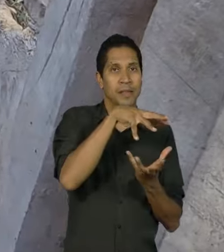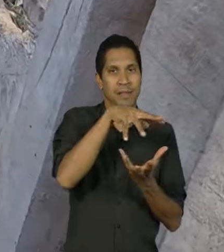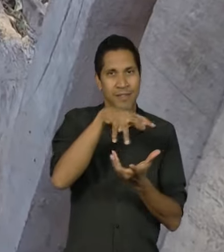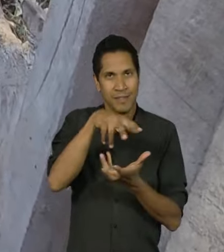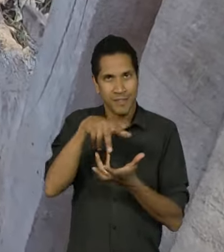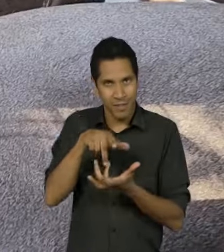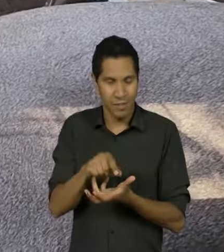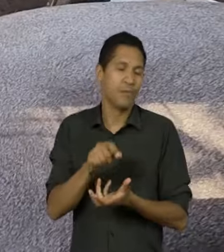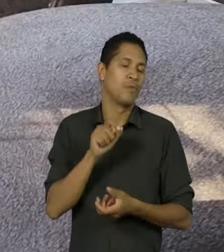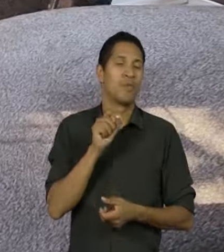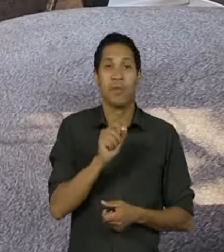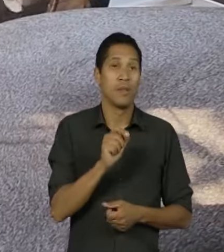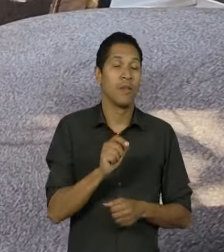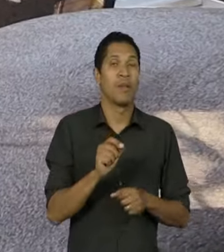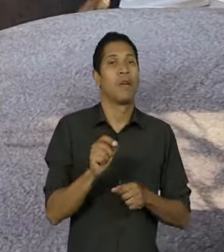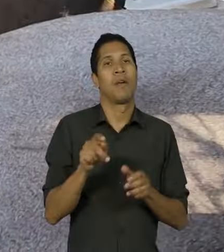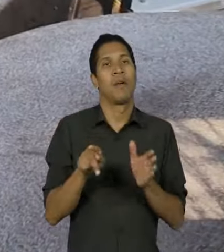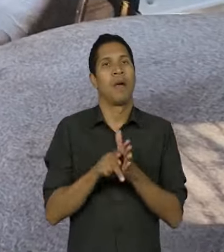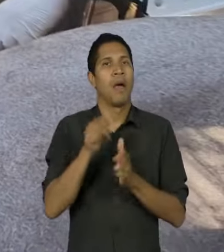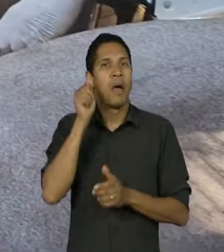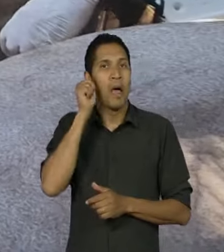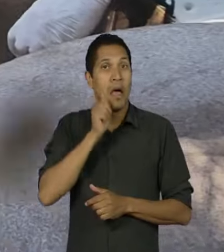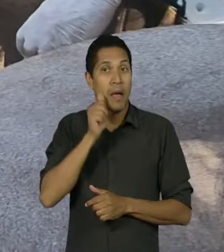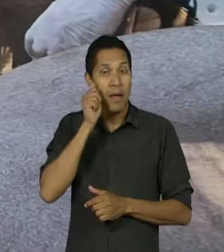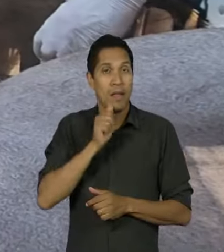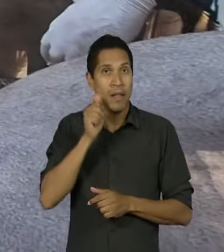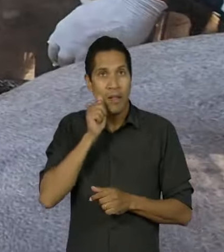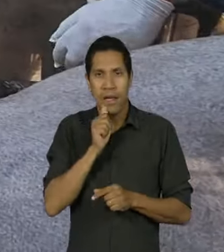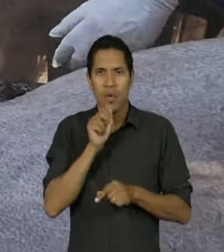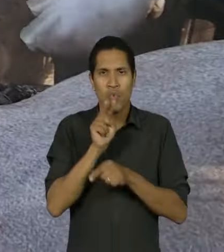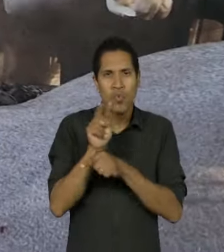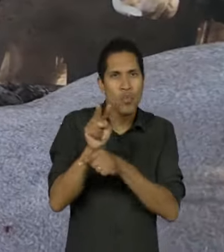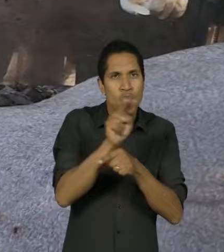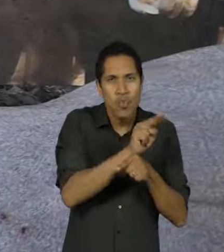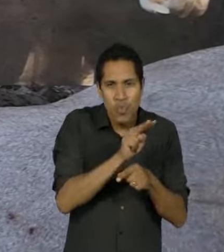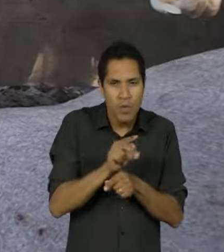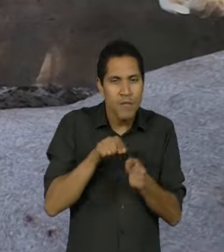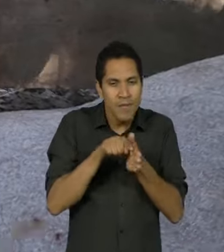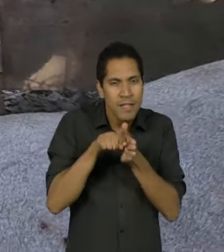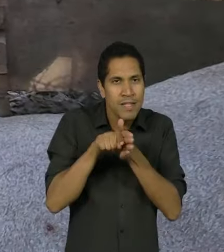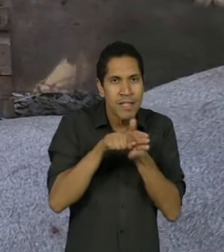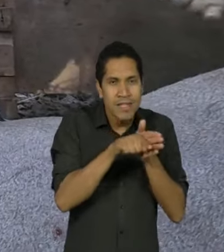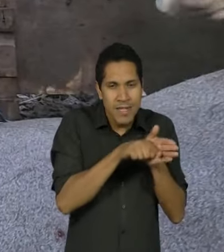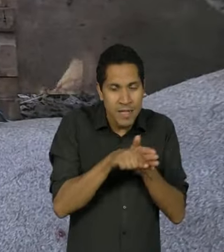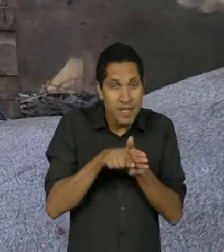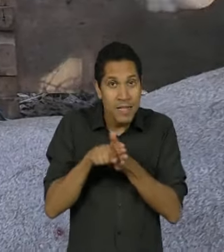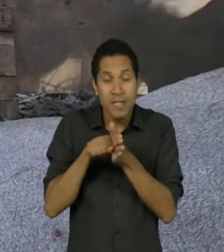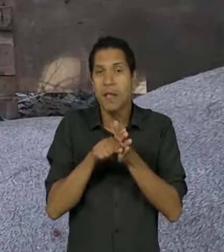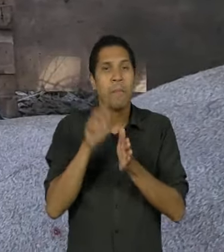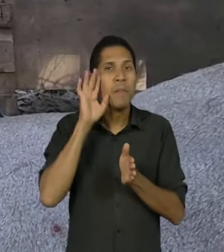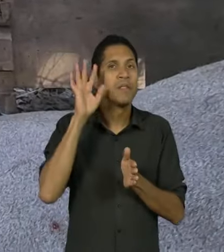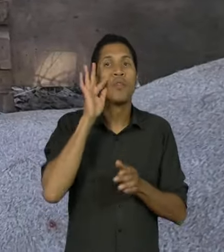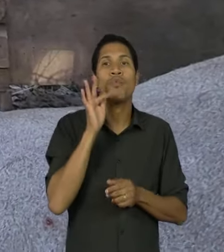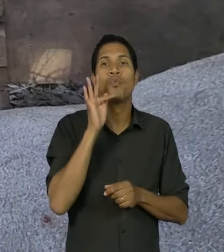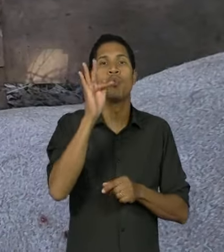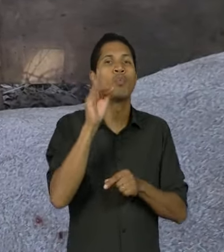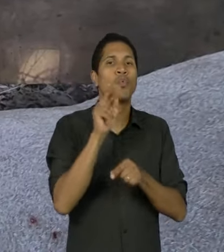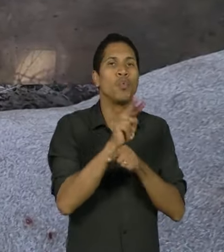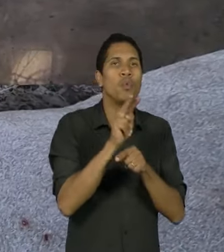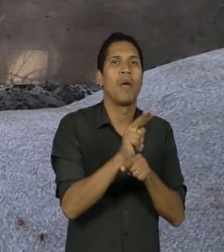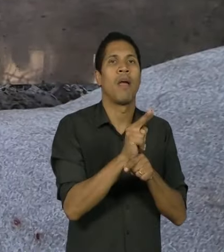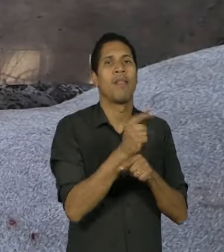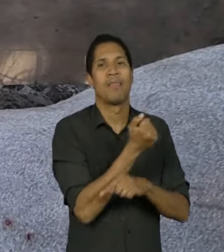Discovery Award da organização Wings World Quest que financia pesquisas científicas visionárias para a conservação da